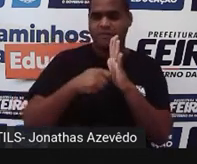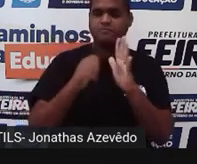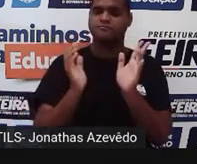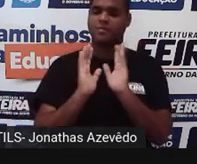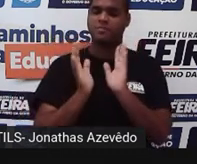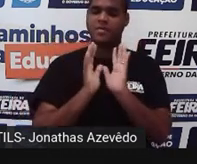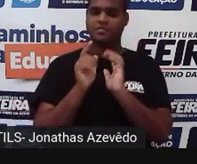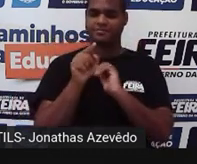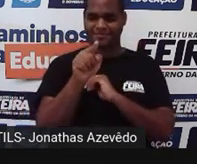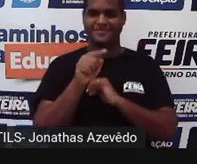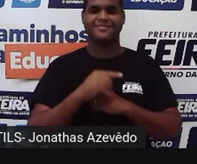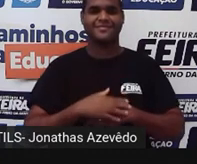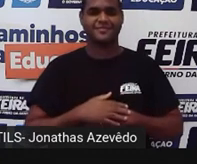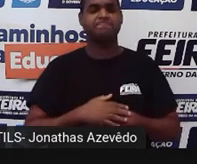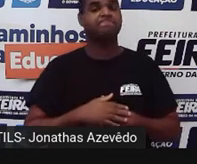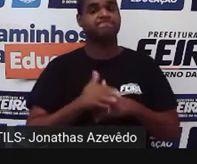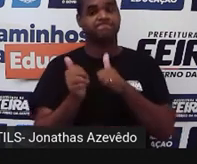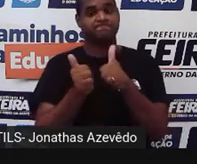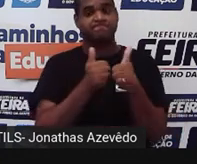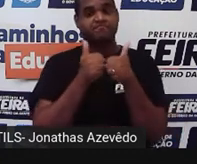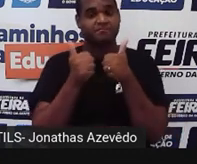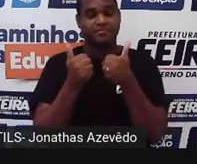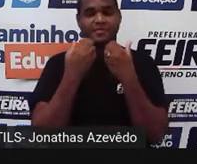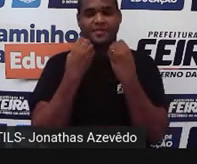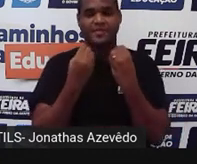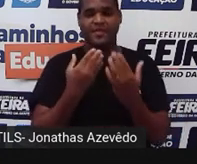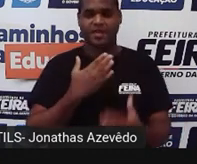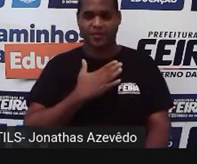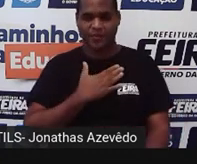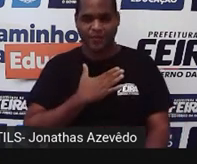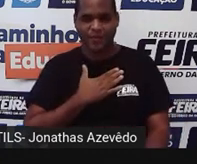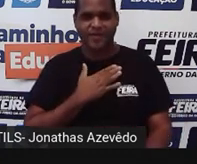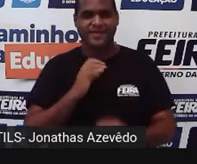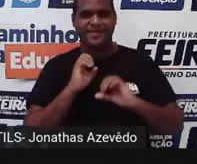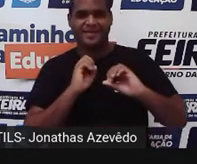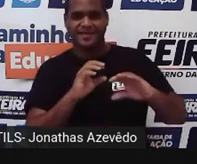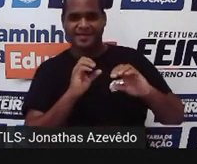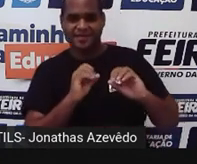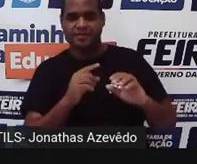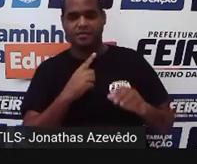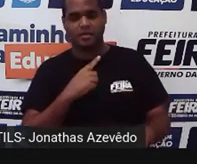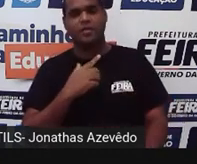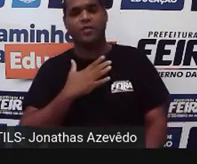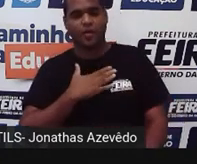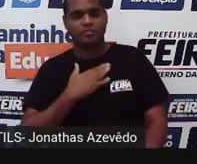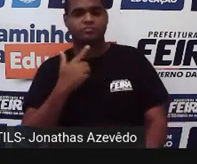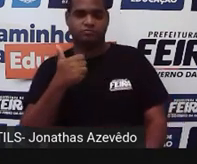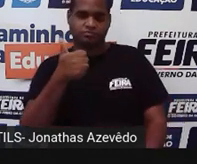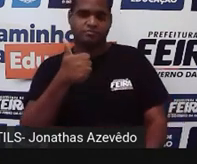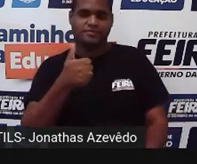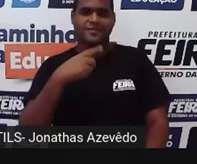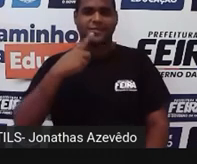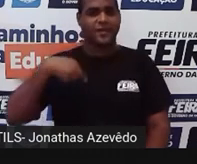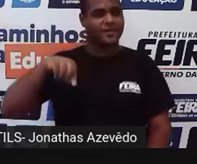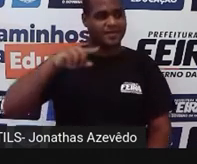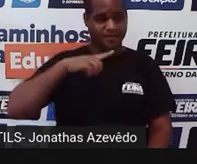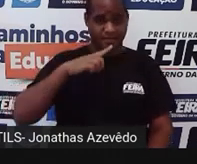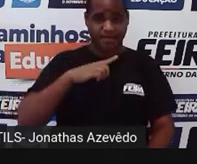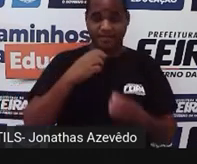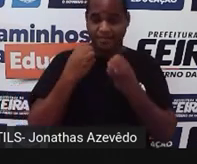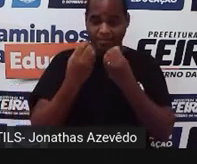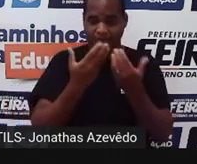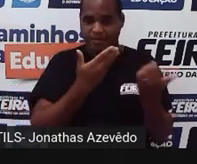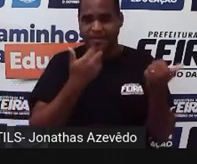Bom, então é isso. Belezinha? Curtiu a nossa aula? Eu espero que sim. Nós aqui desse lado